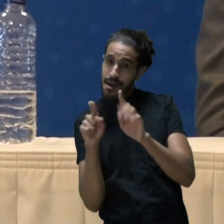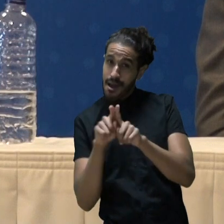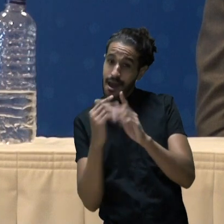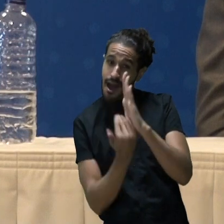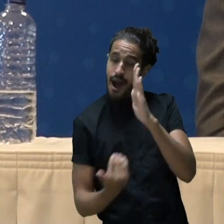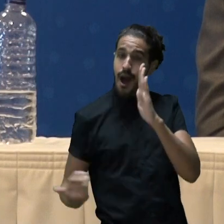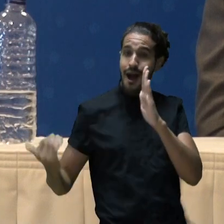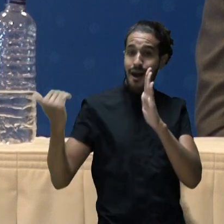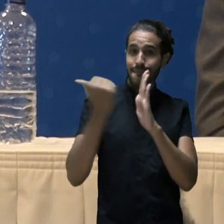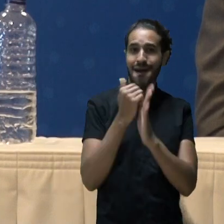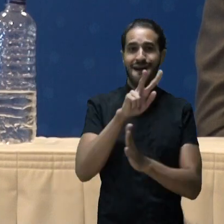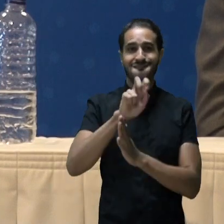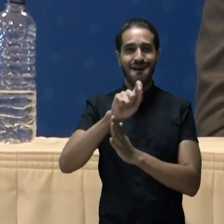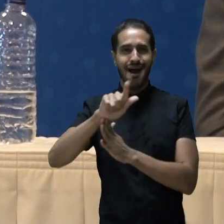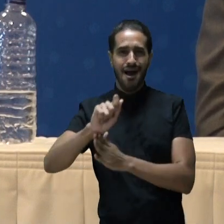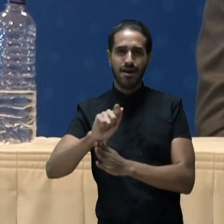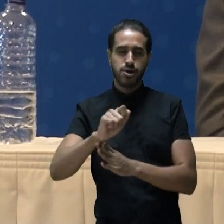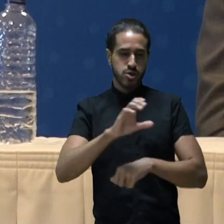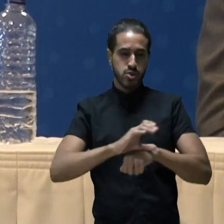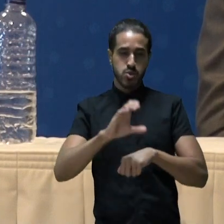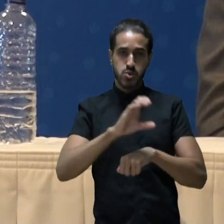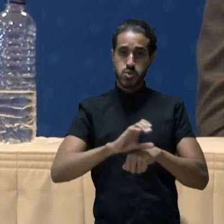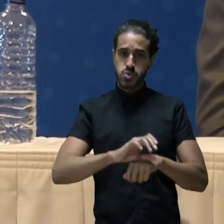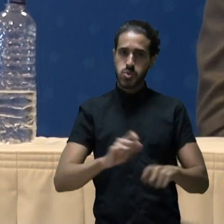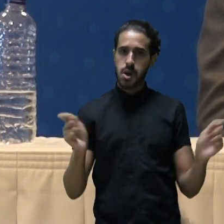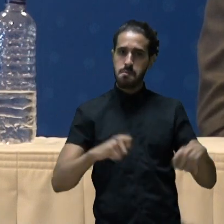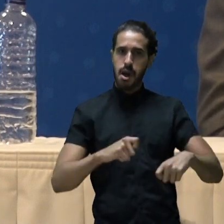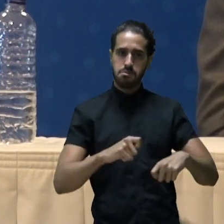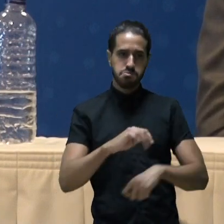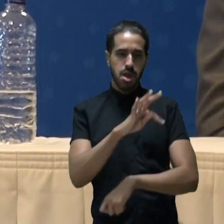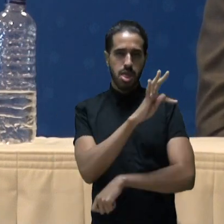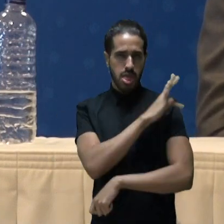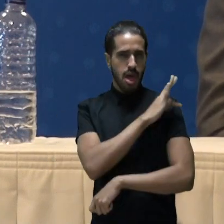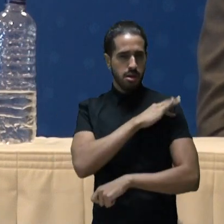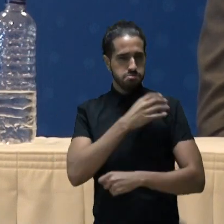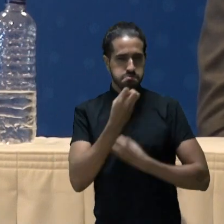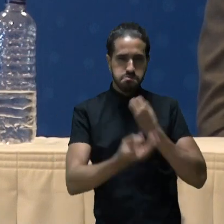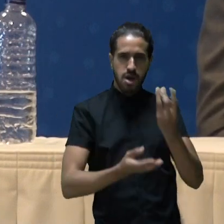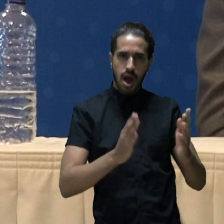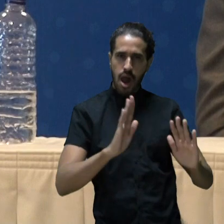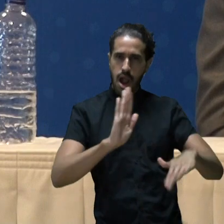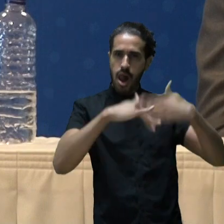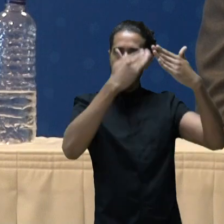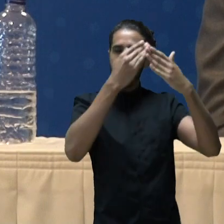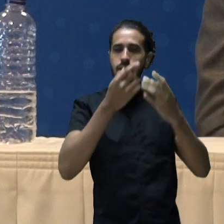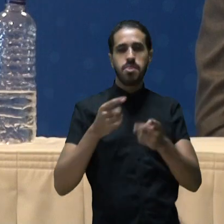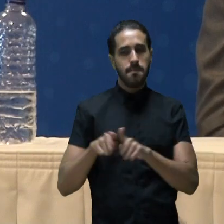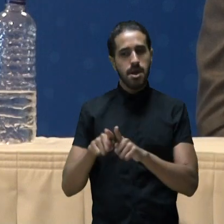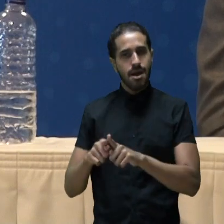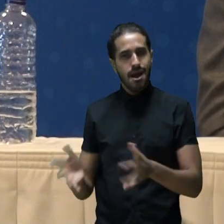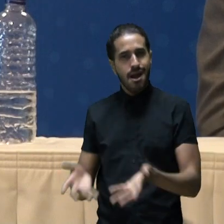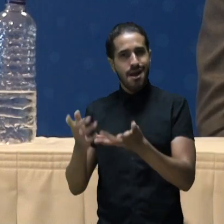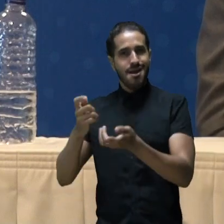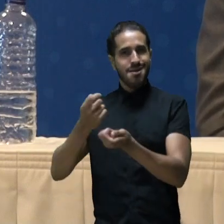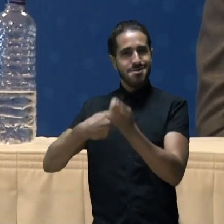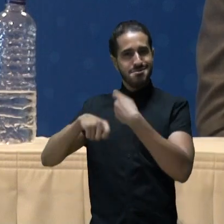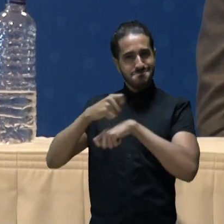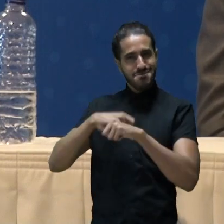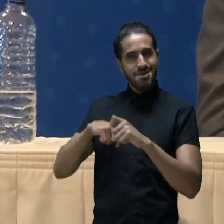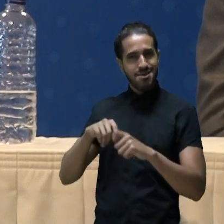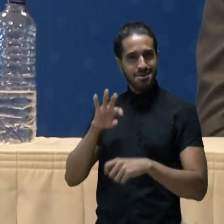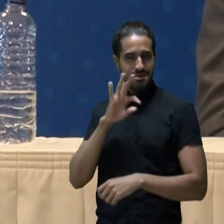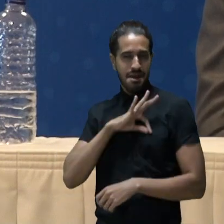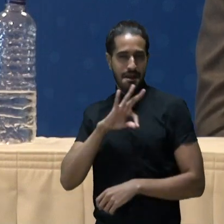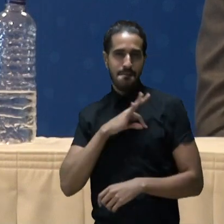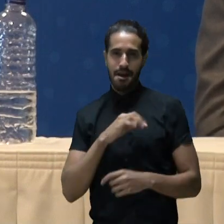ampliação da oferta de cursos que possam qualificar e trazer geração própria